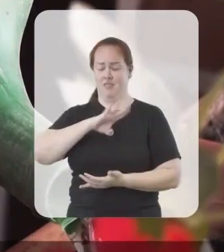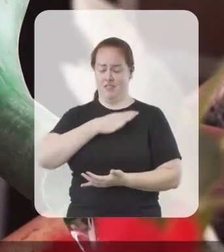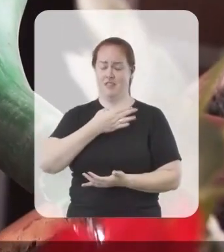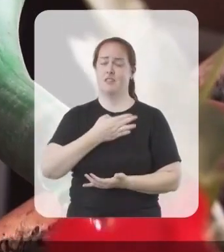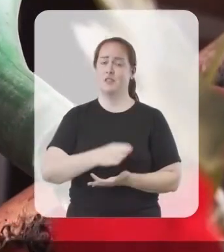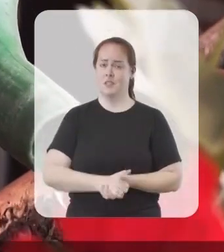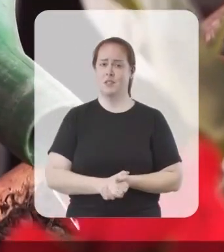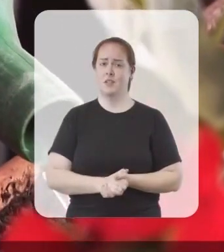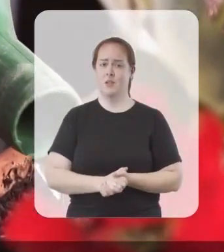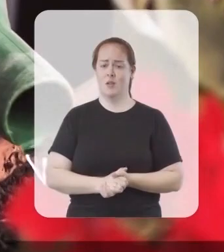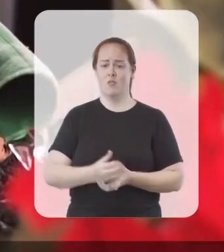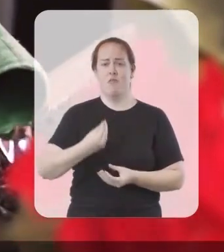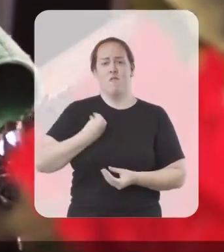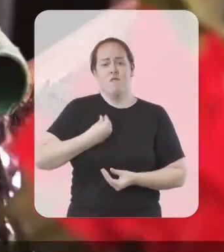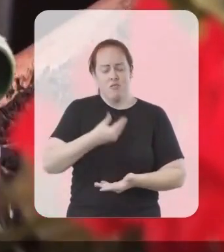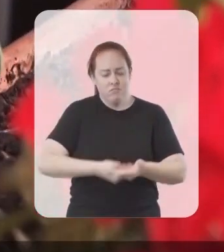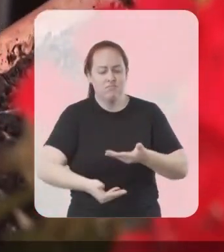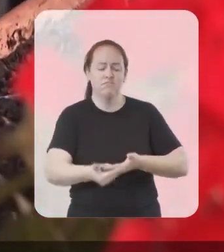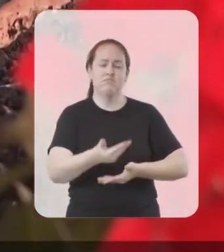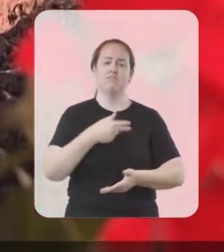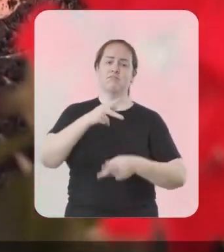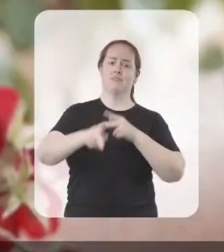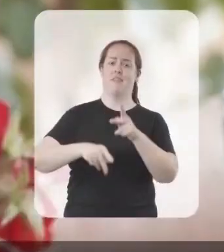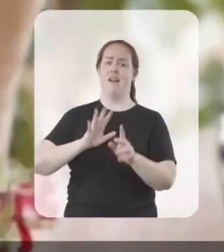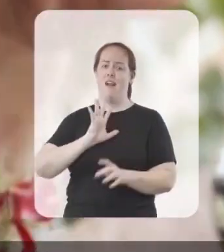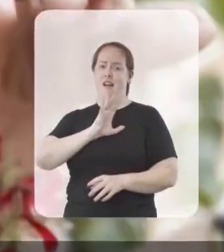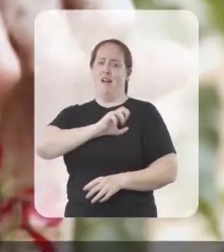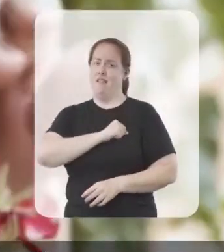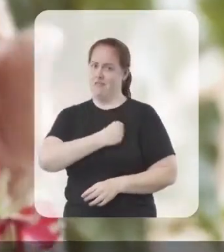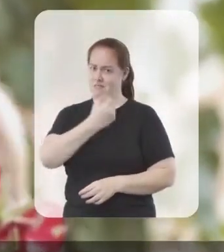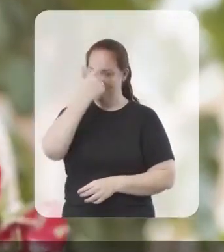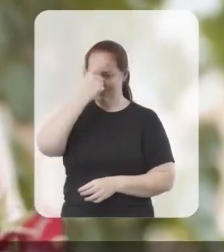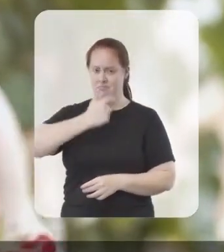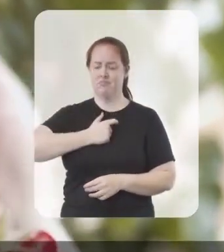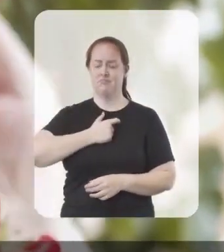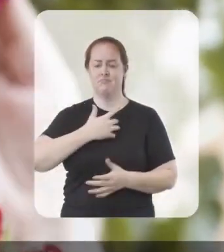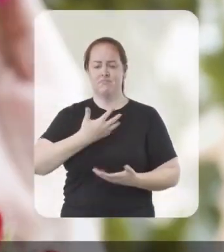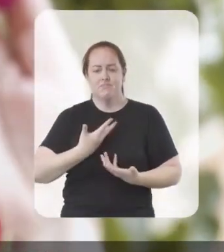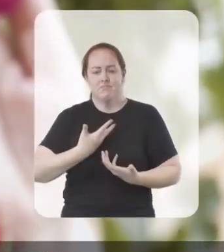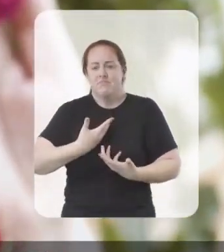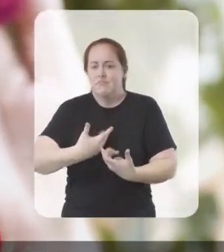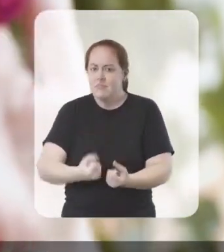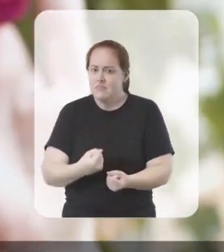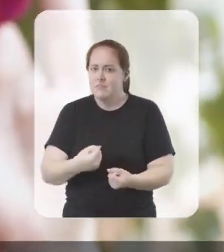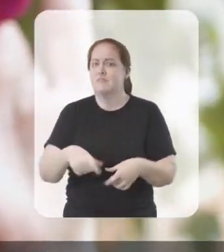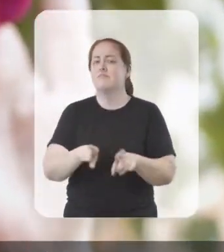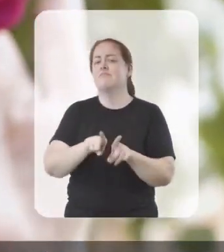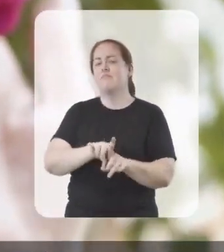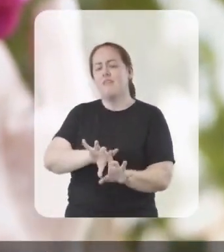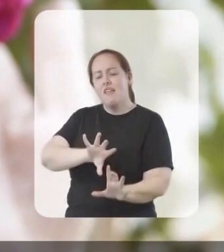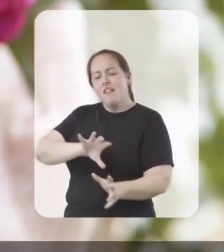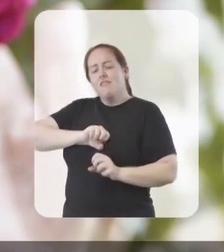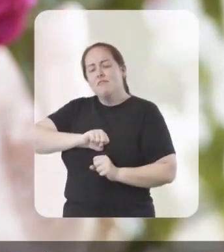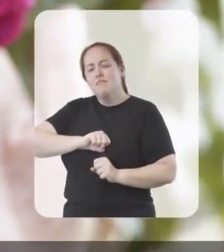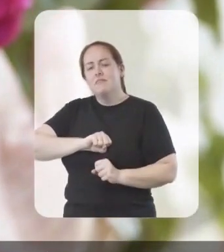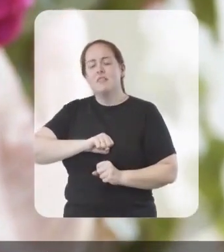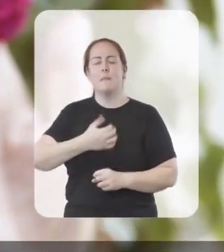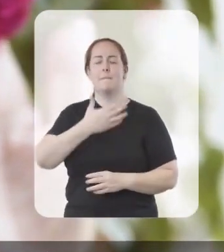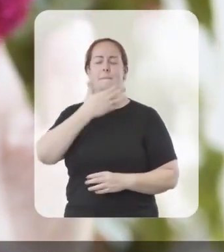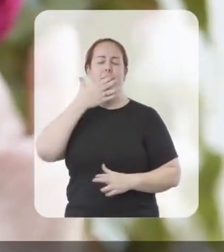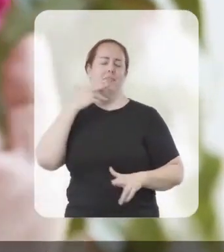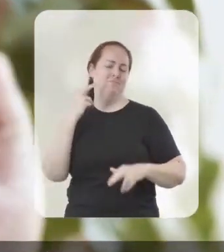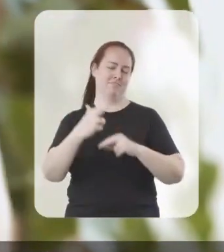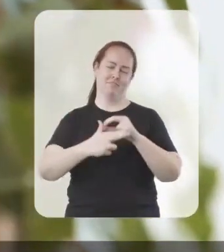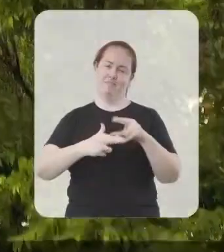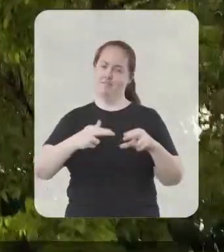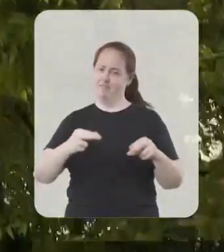Conviver com esta gente que me ama, me acolhe e por mim é acolhida, é meu melhor presente.